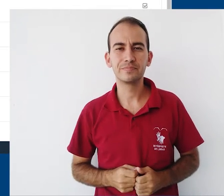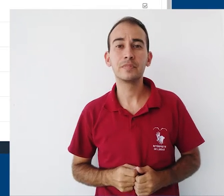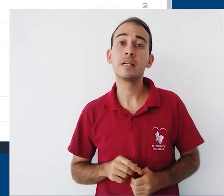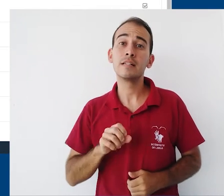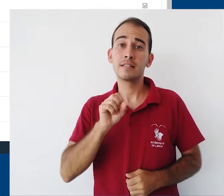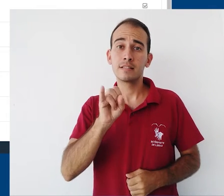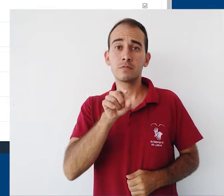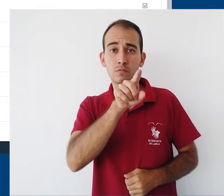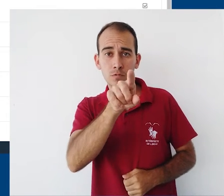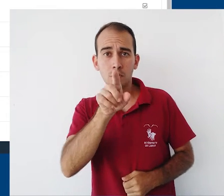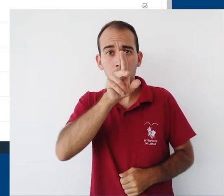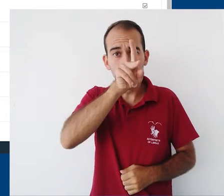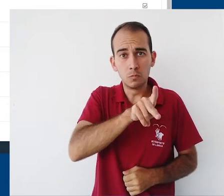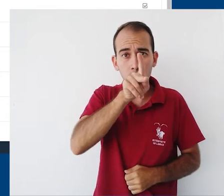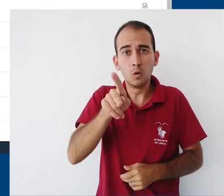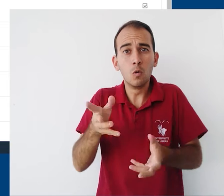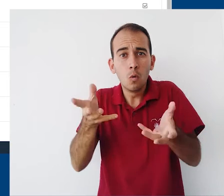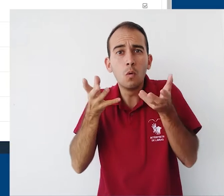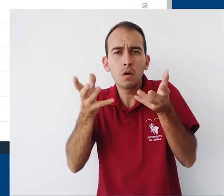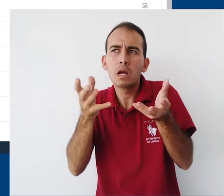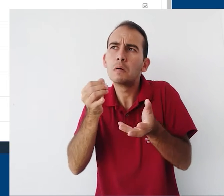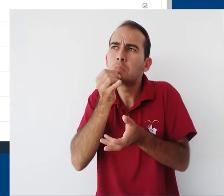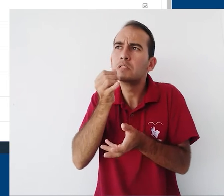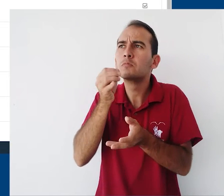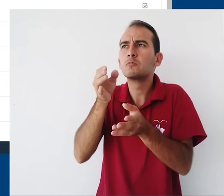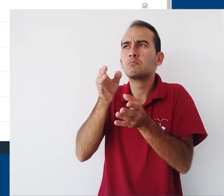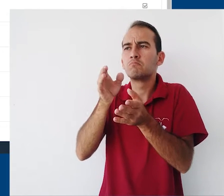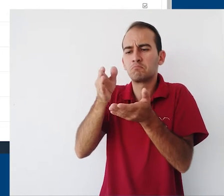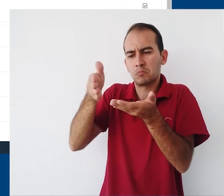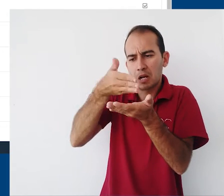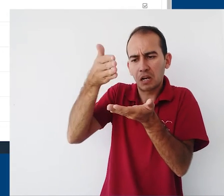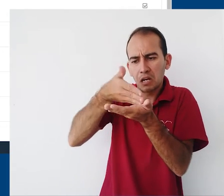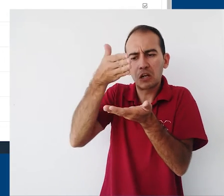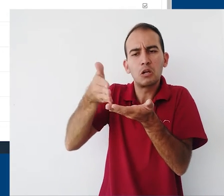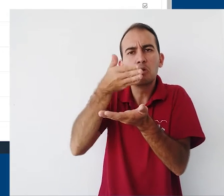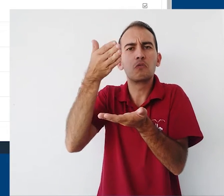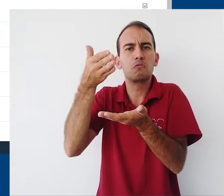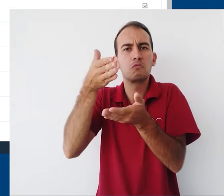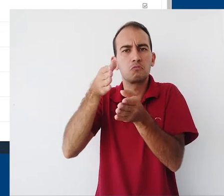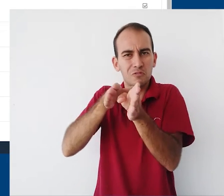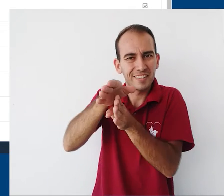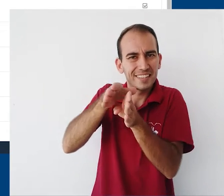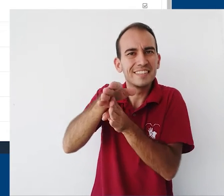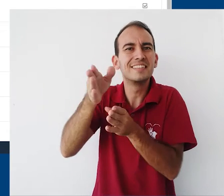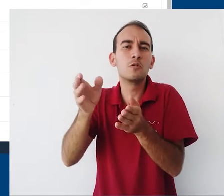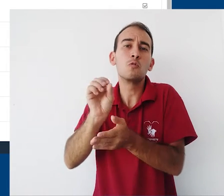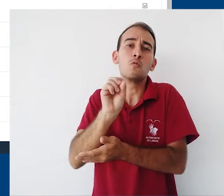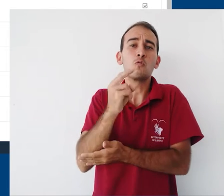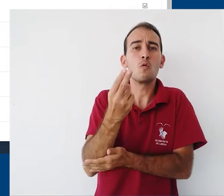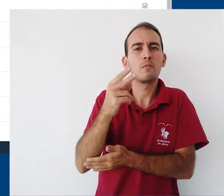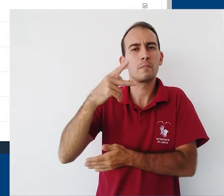Agora, se o professor pretende postar manuais ou PDFs com muitas imagens, o